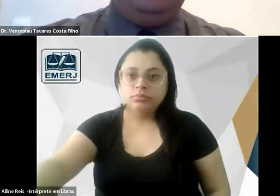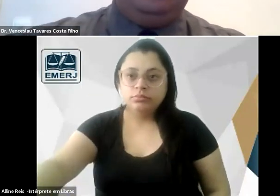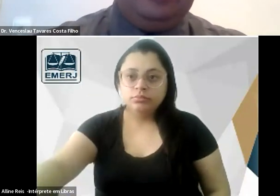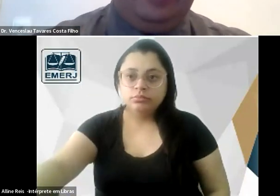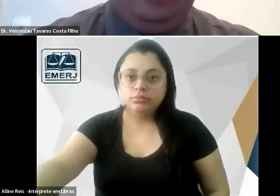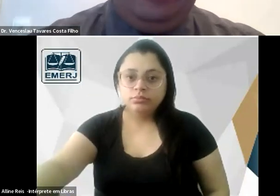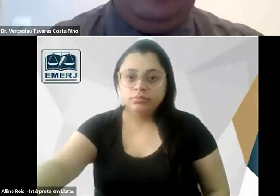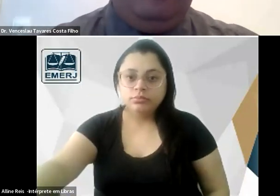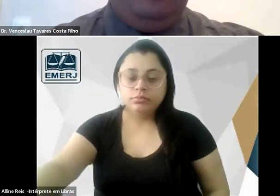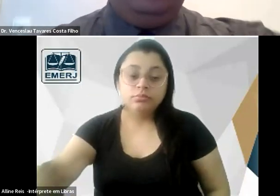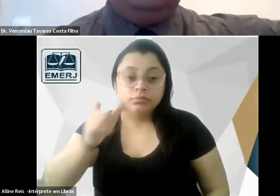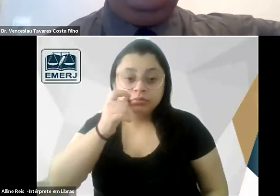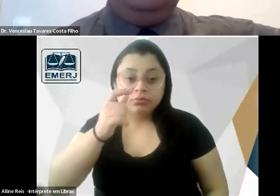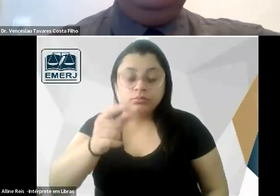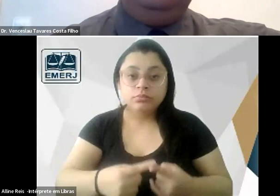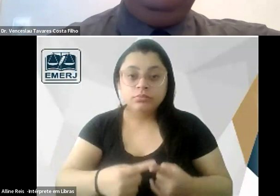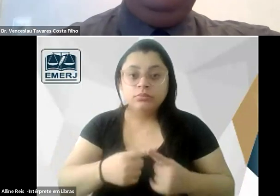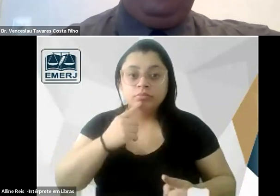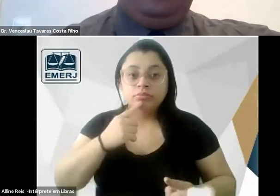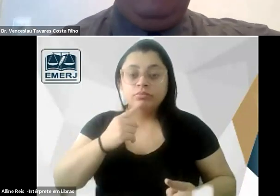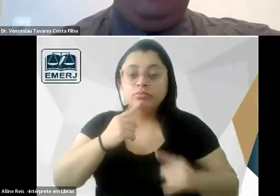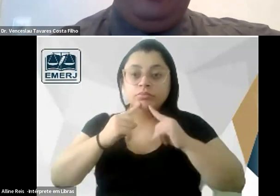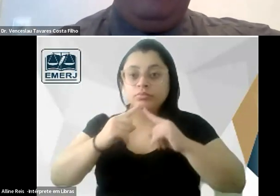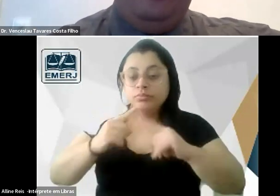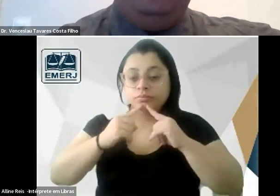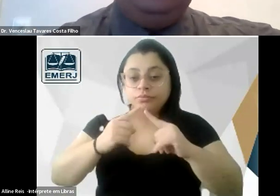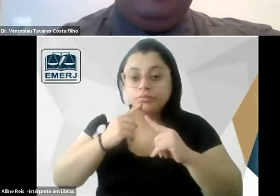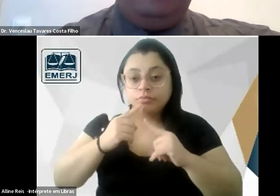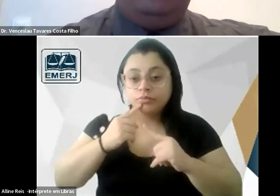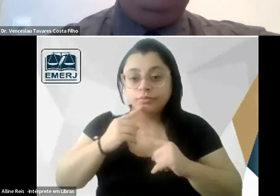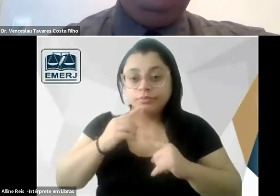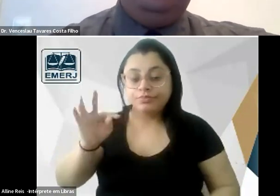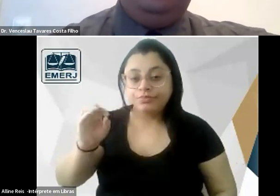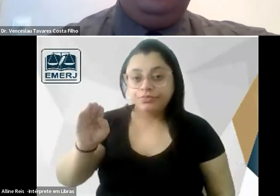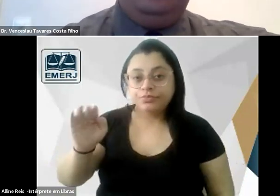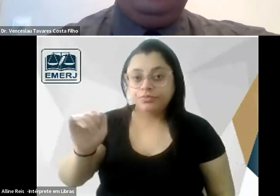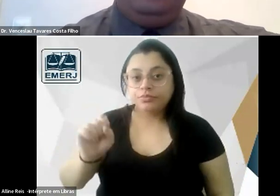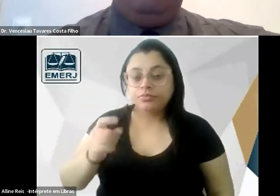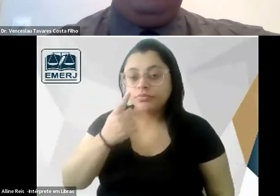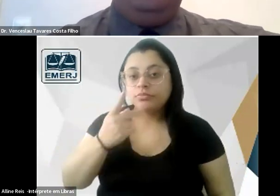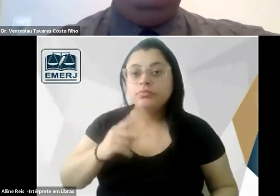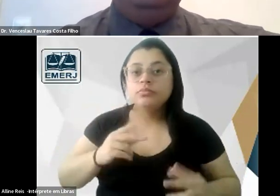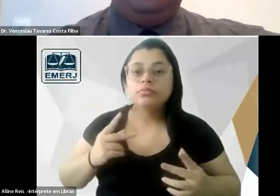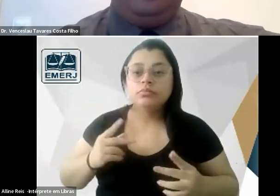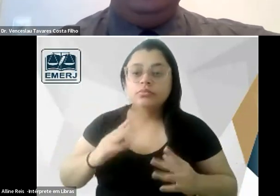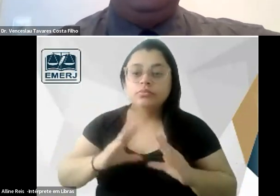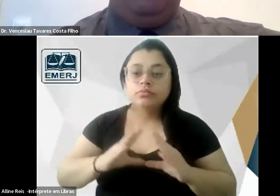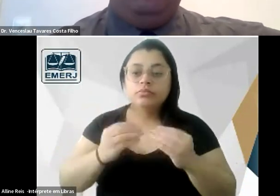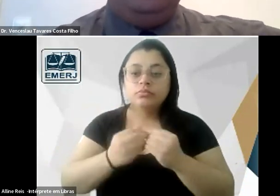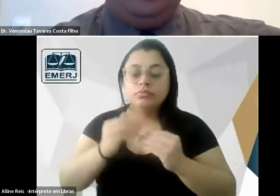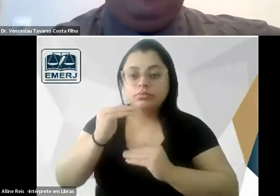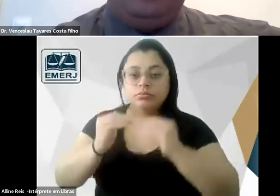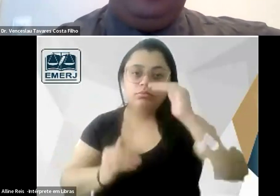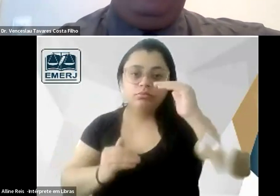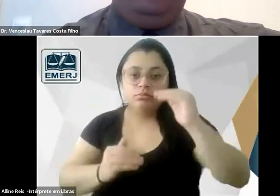e é interessante ter a crítica de Tobias de falar que a família é muito desigual que o marido age